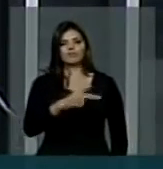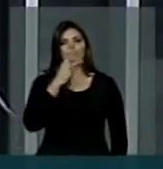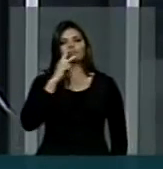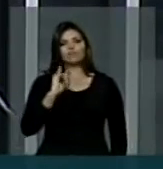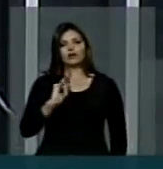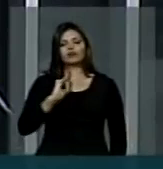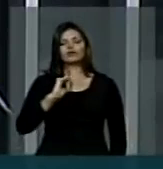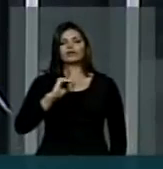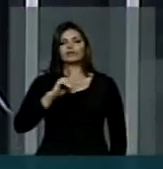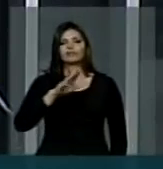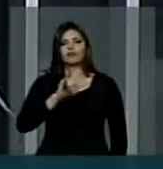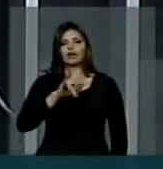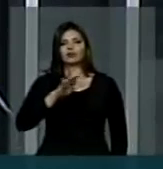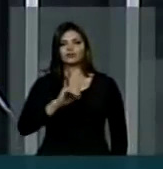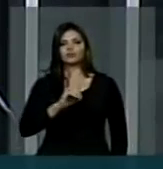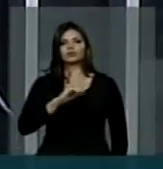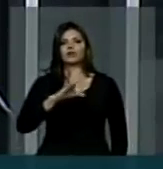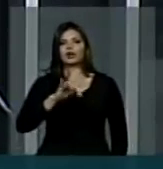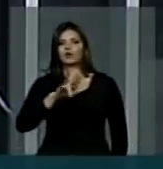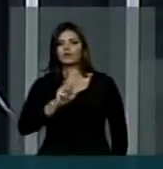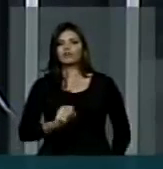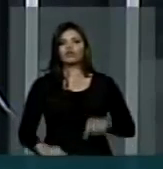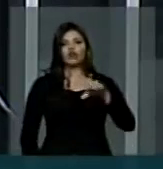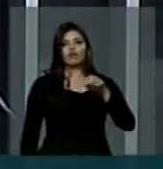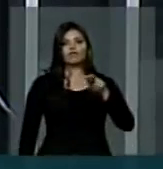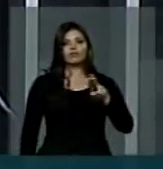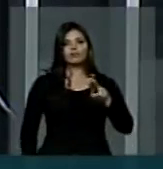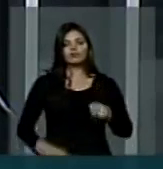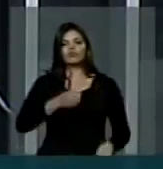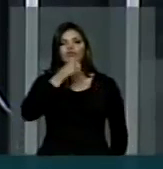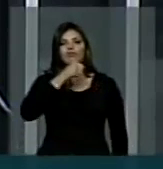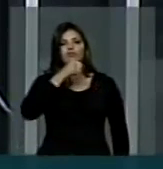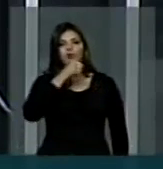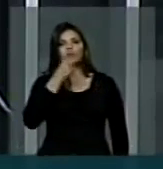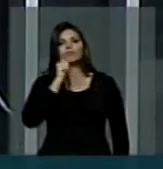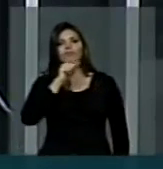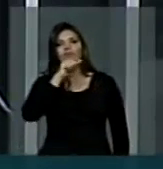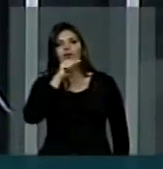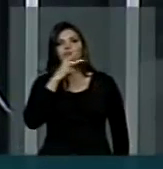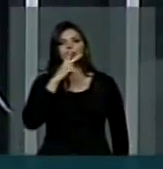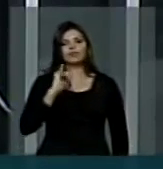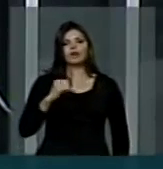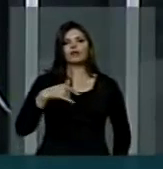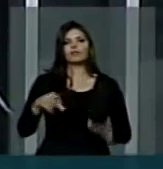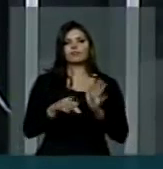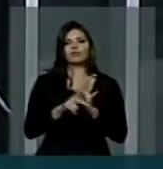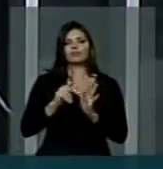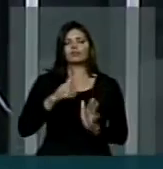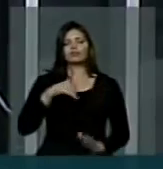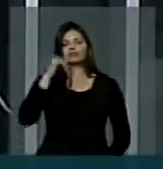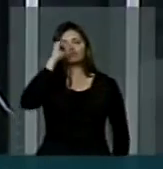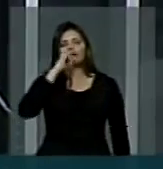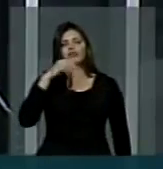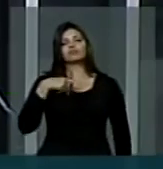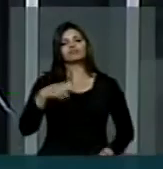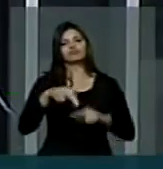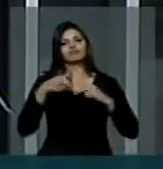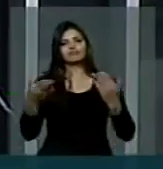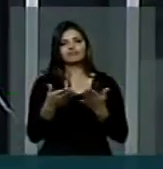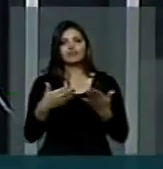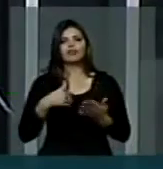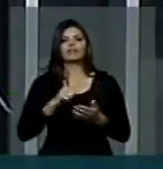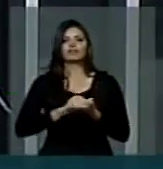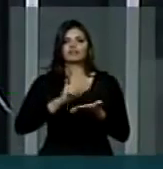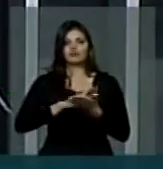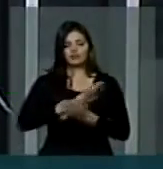Liberato. Teve nove irmãos, seus avós paternos e maternos eram descendentes imigrantes da Itália. Por isso, nós fazemos esse